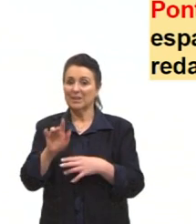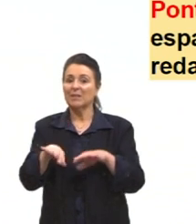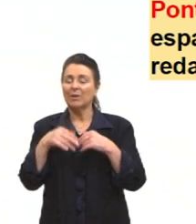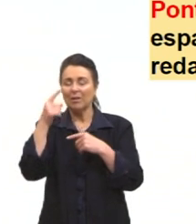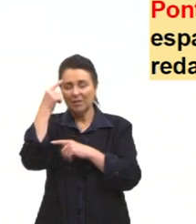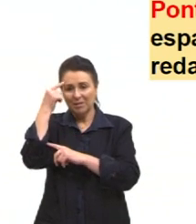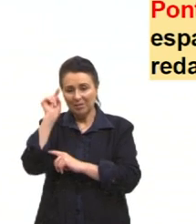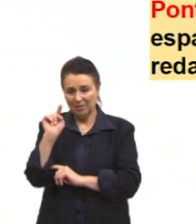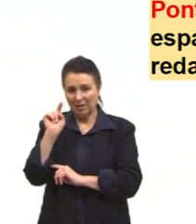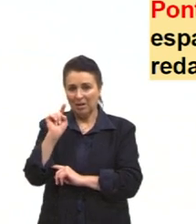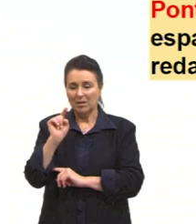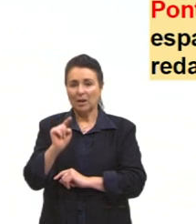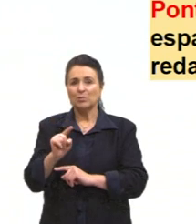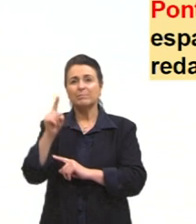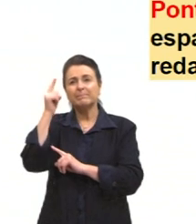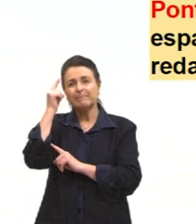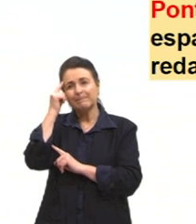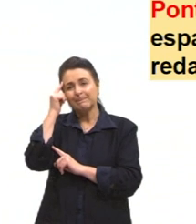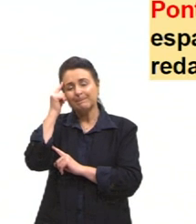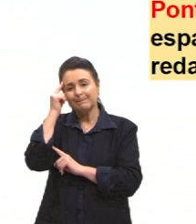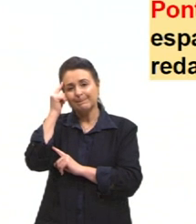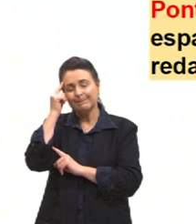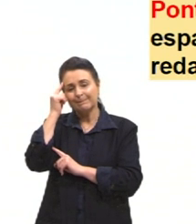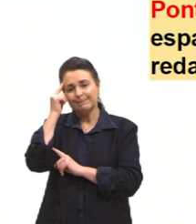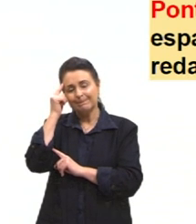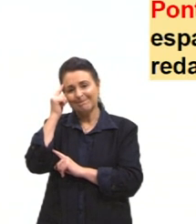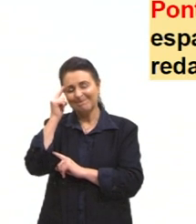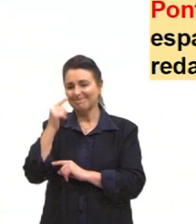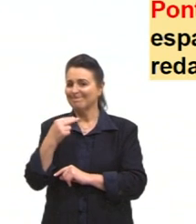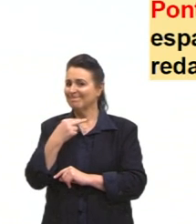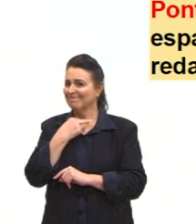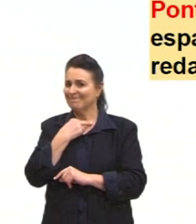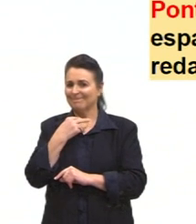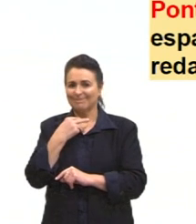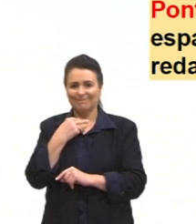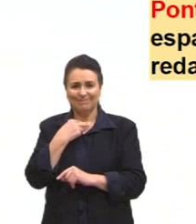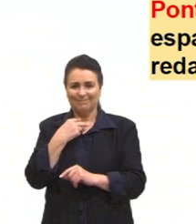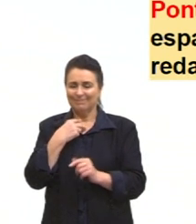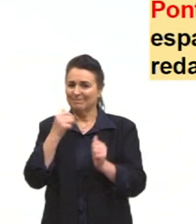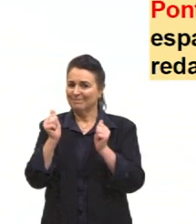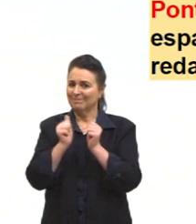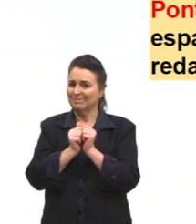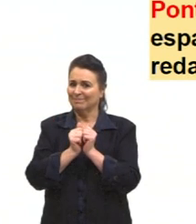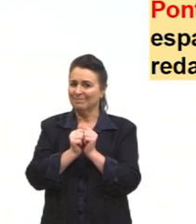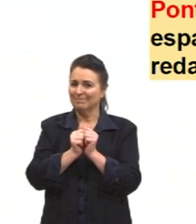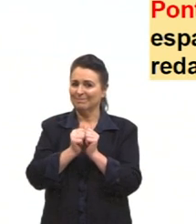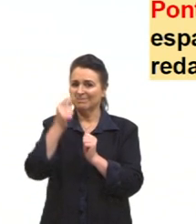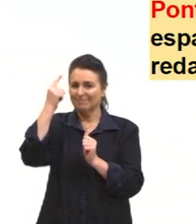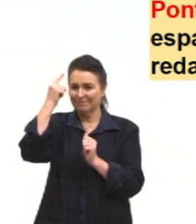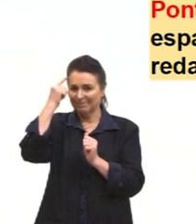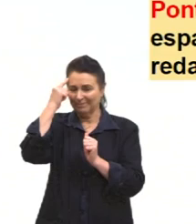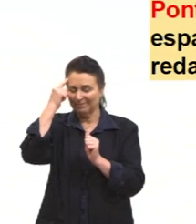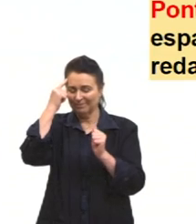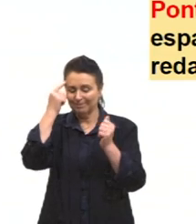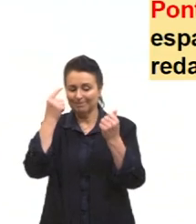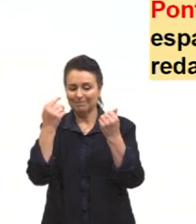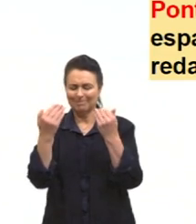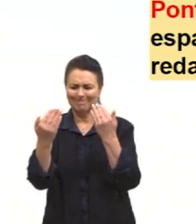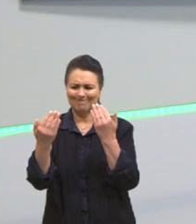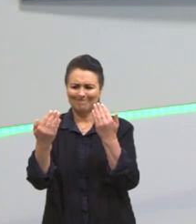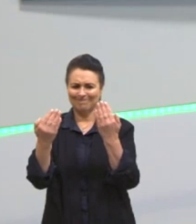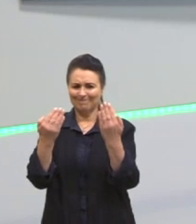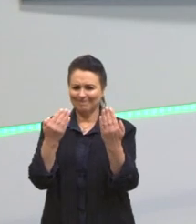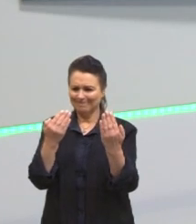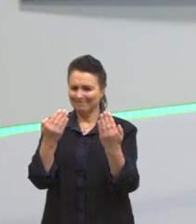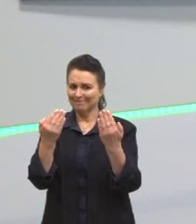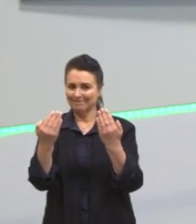ideia de reflexão, ela não pode entrar junto com a ideia de dúvida. Eu vou refletir sobre